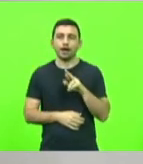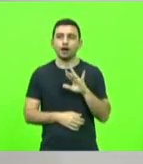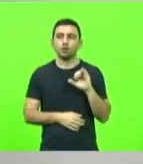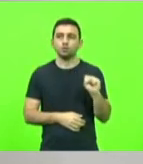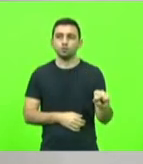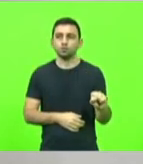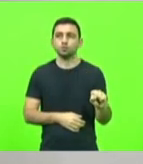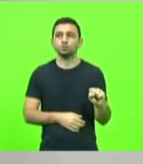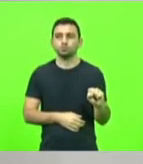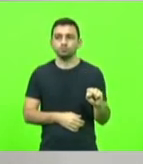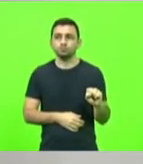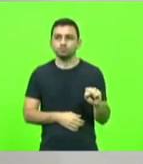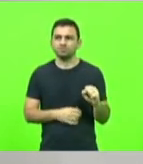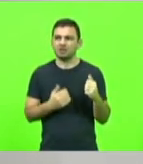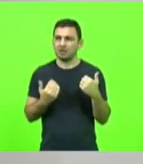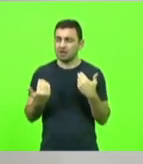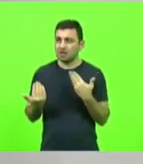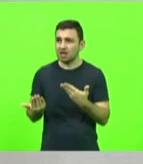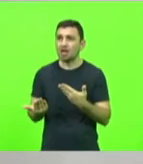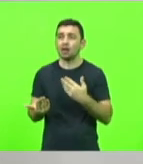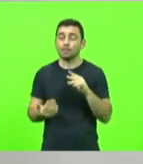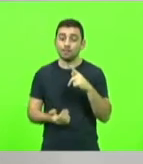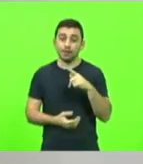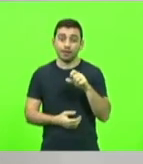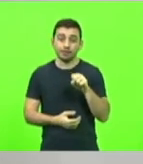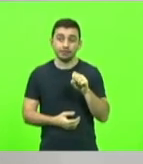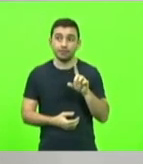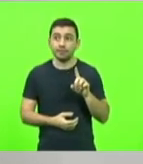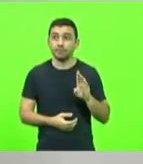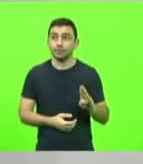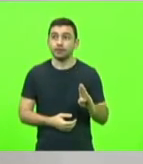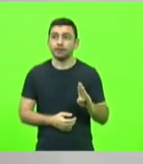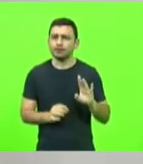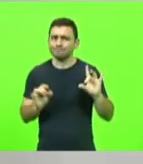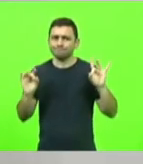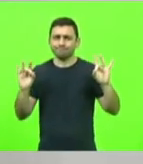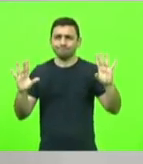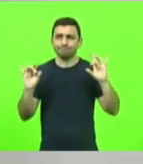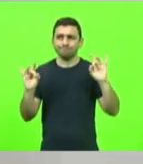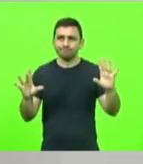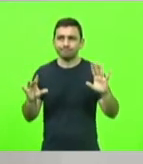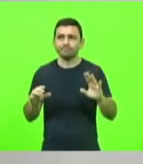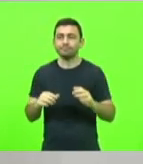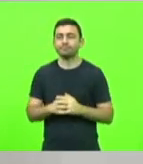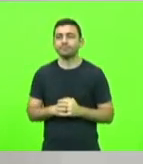que foi um vereador do PSDB, brilhante, de Guaramirim.